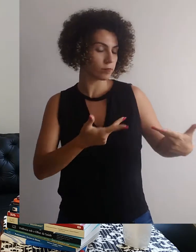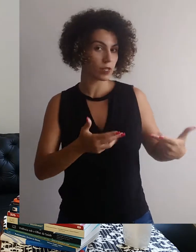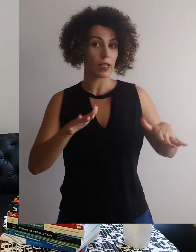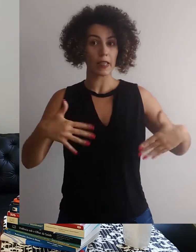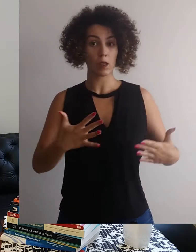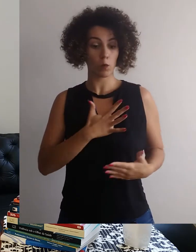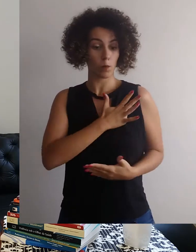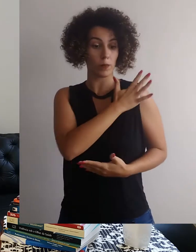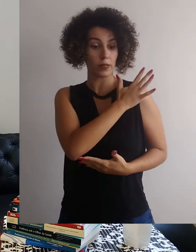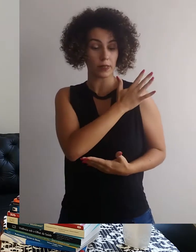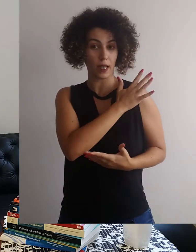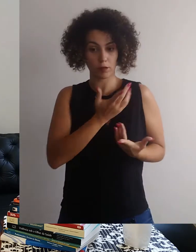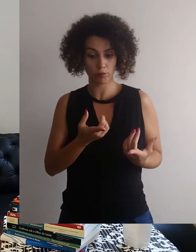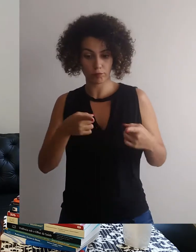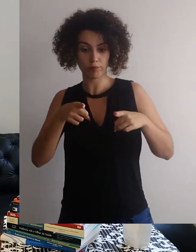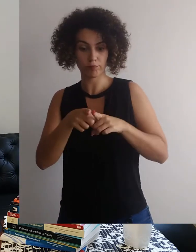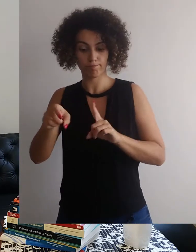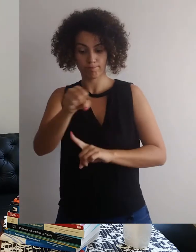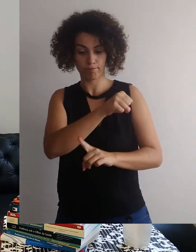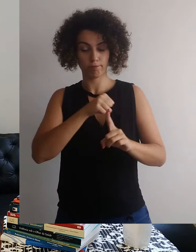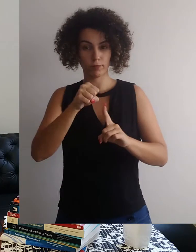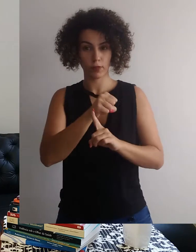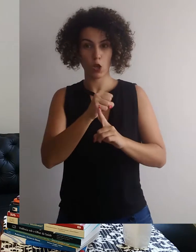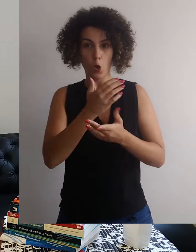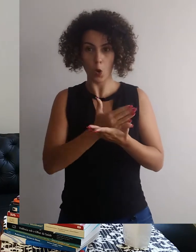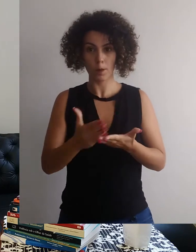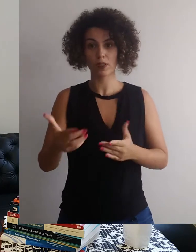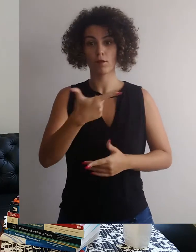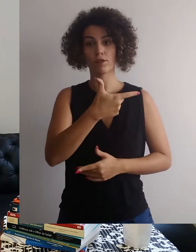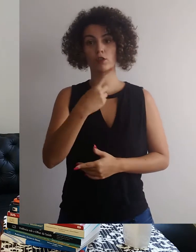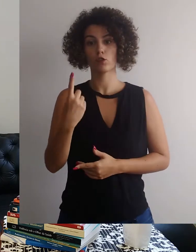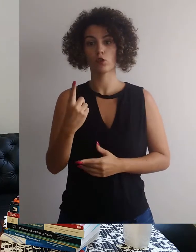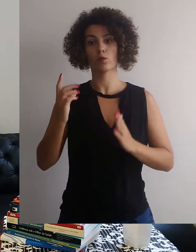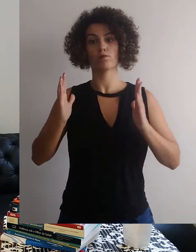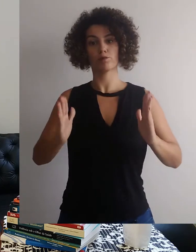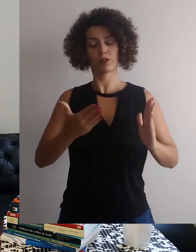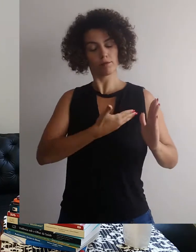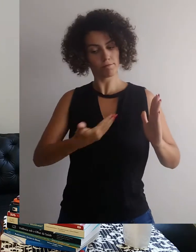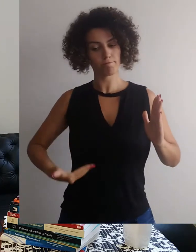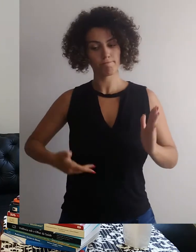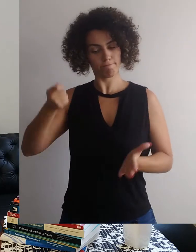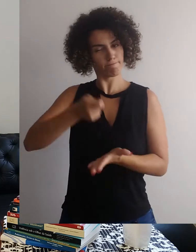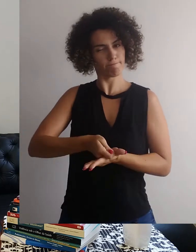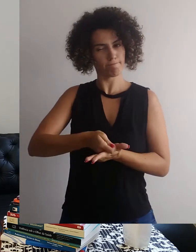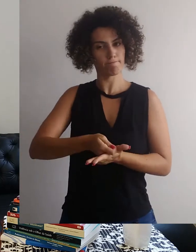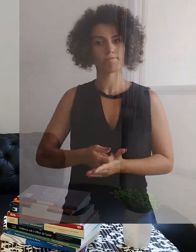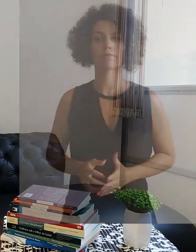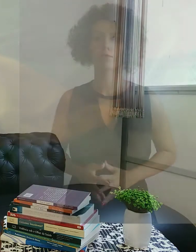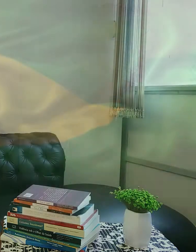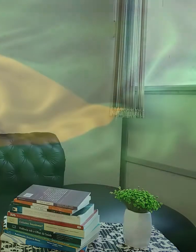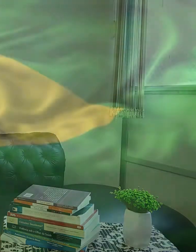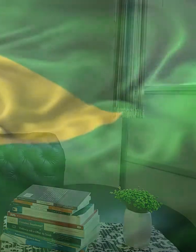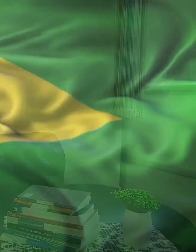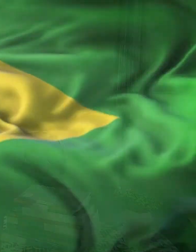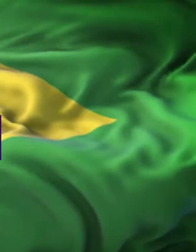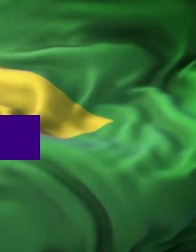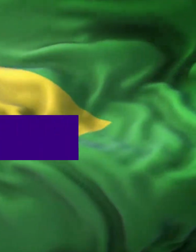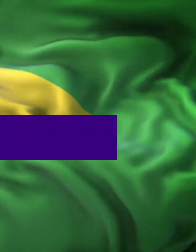os militares, com apoio de setores da sociedade civil, instalaram um novo regime que perdurou por 21 anos.